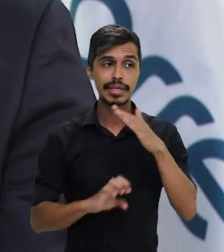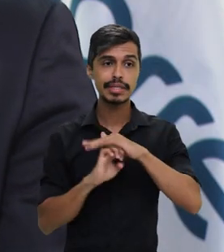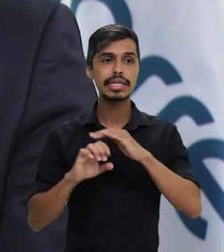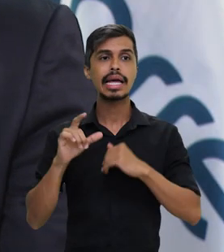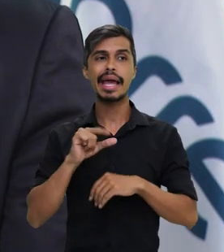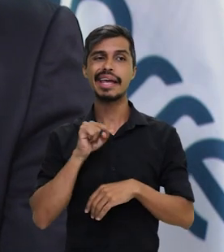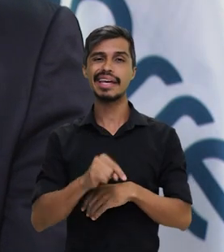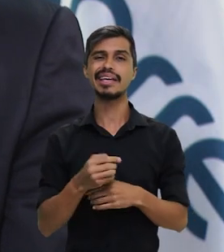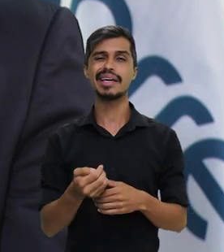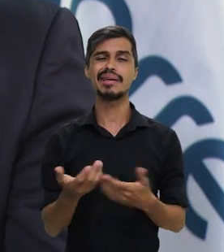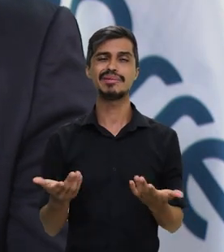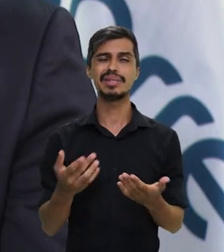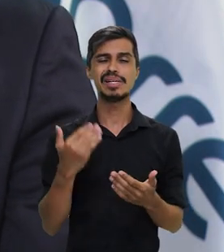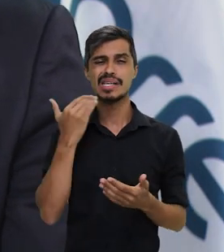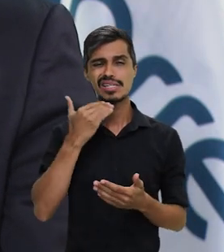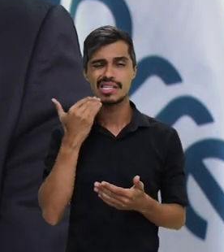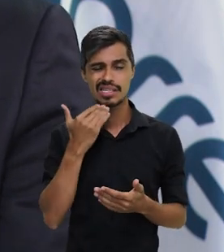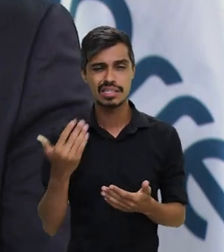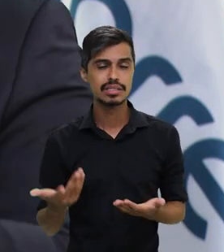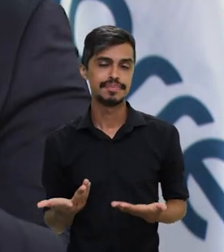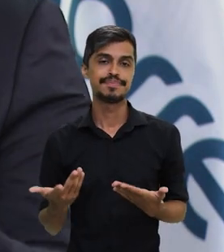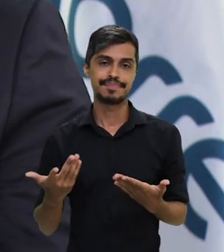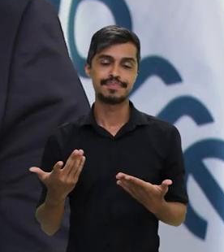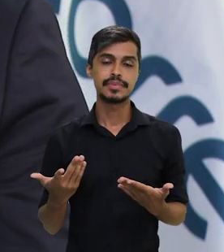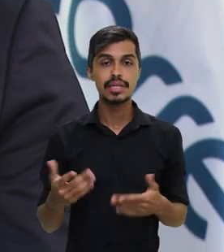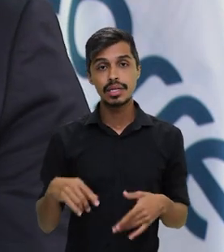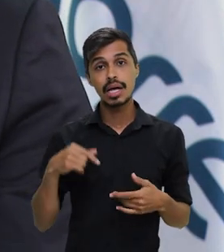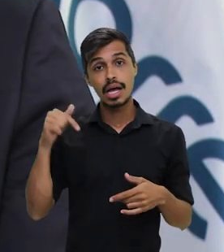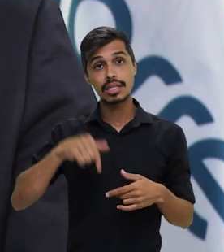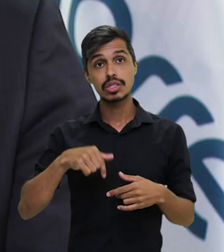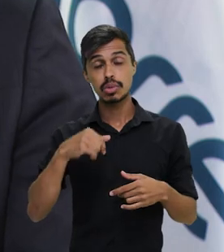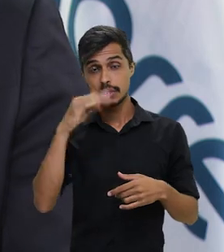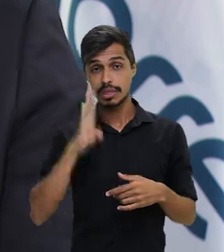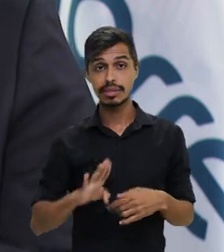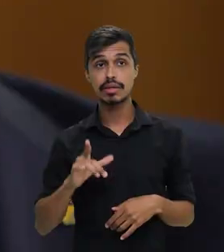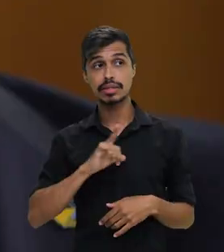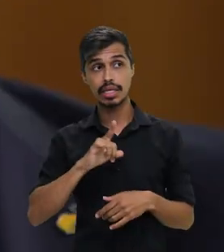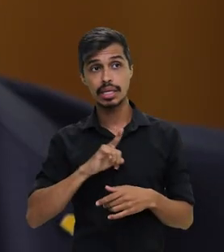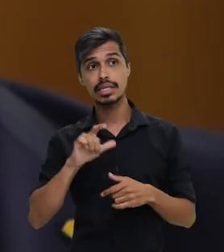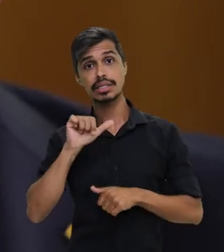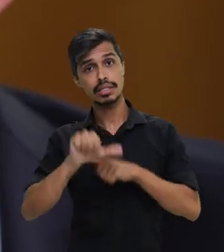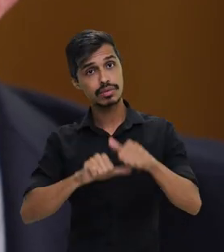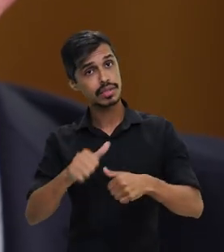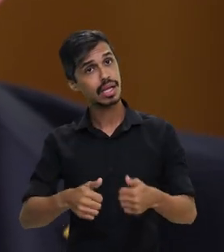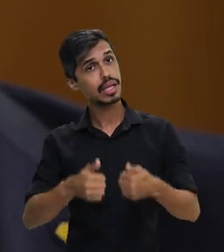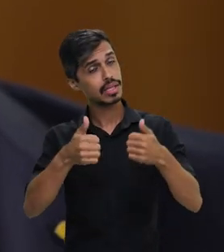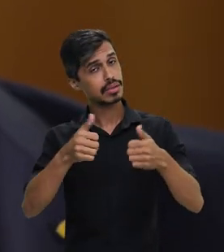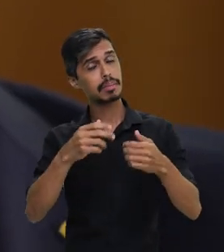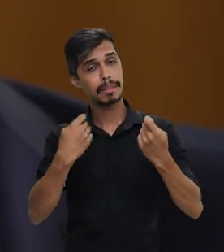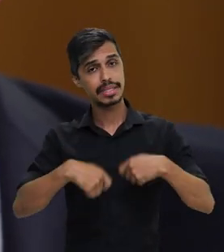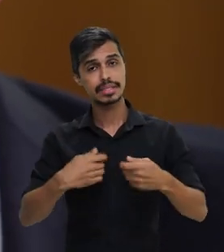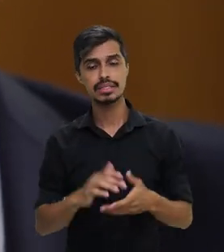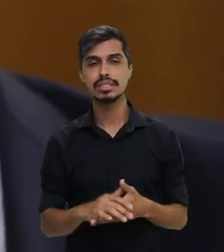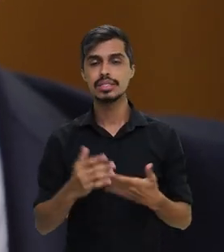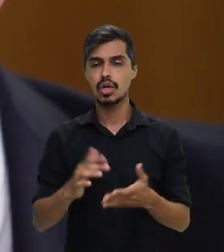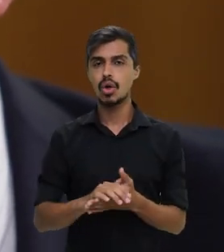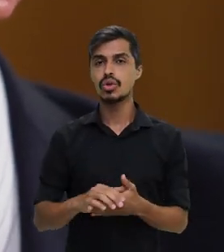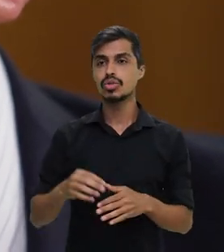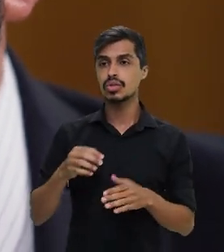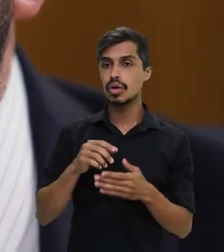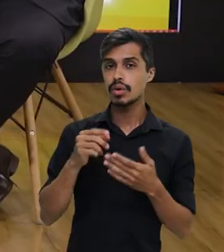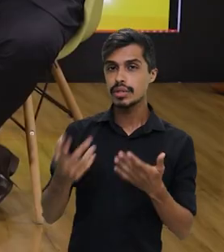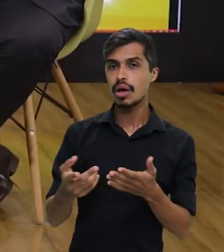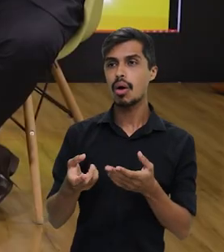decadência ao longo, e não é aqui no Brasil, é uma transformação internacional. O setor de encomendas também é um setor que é muito